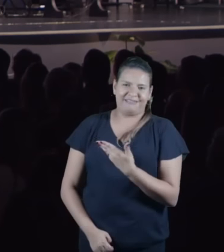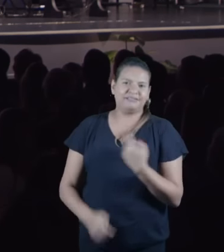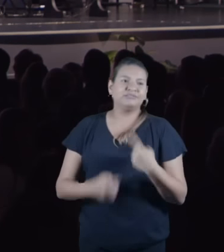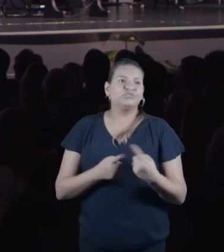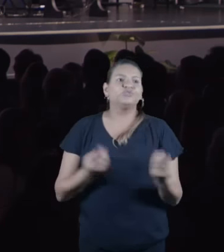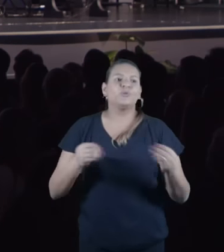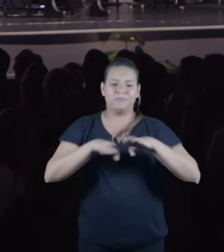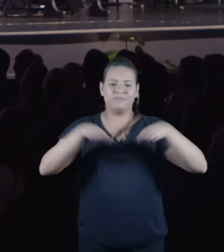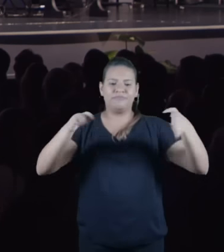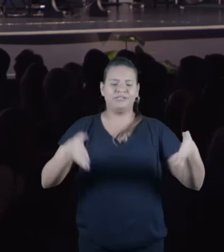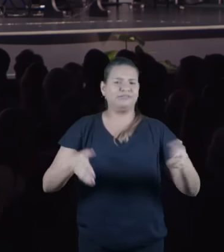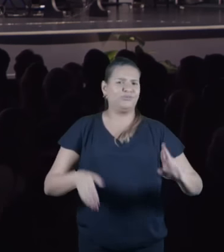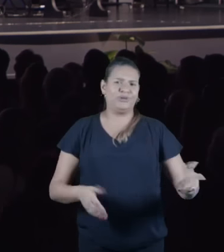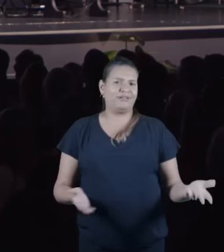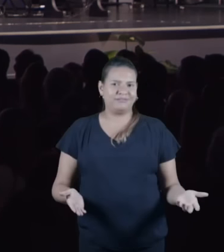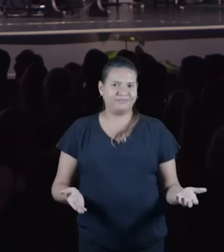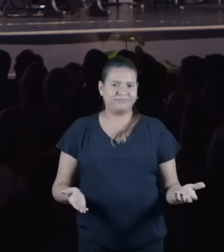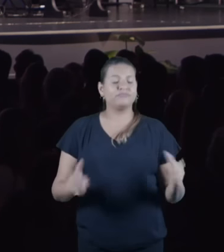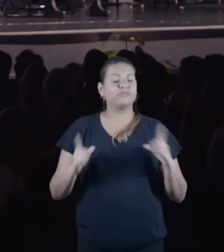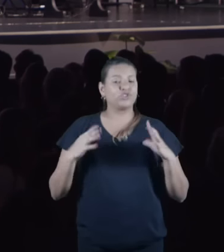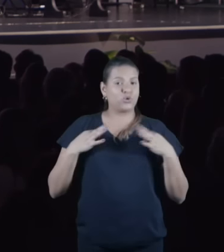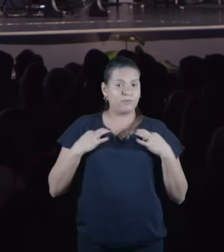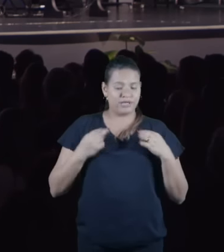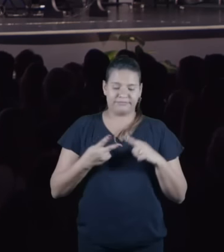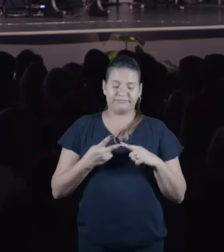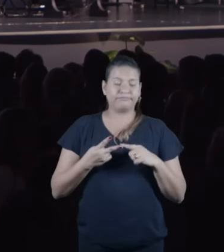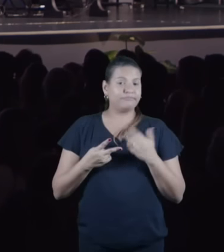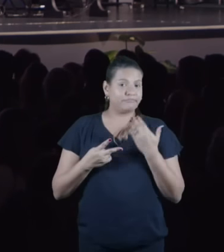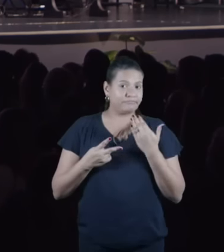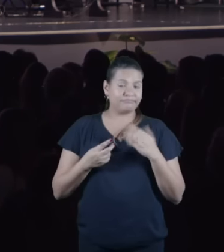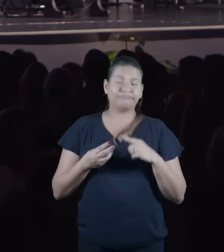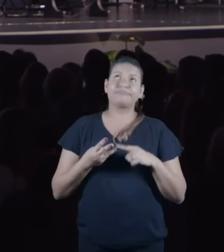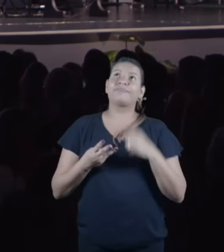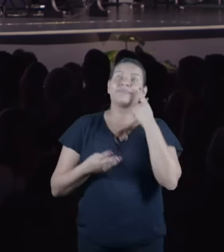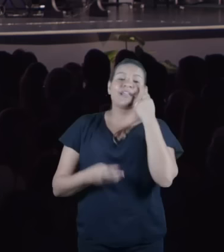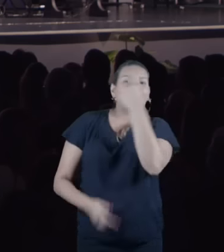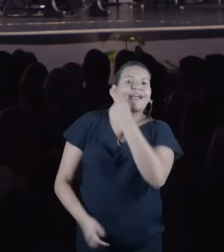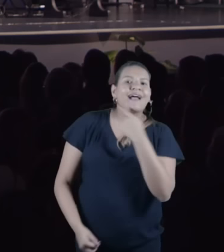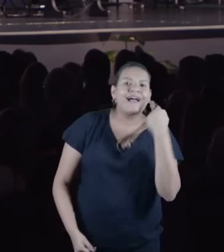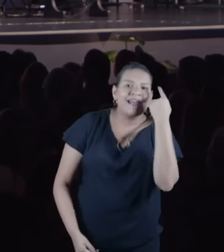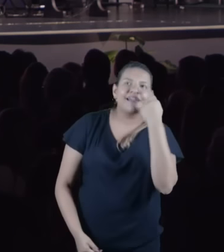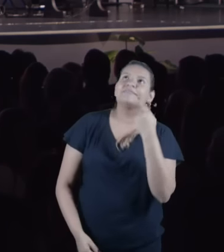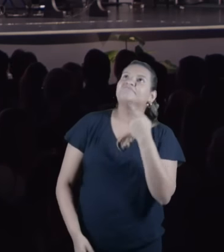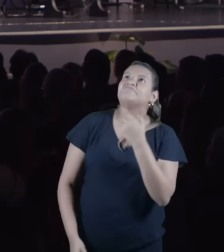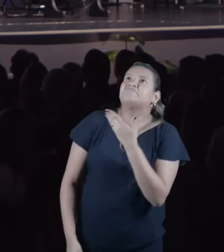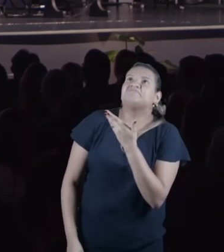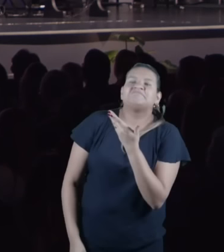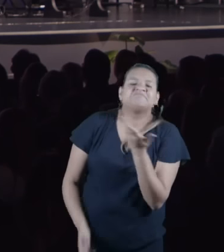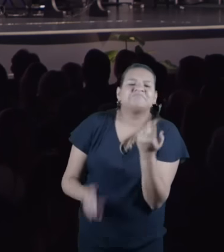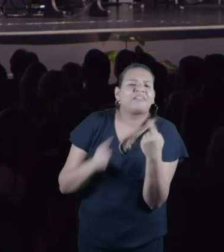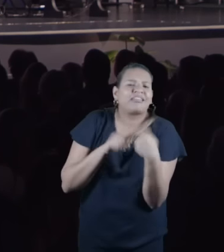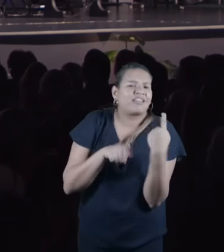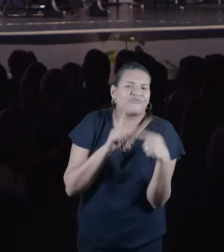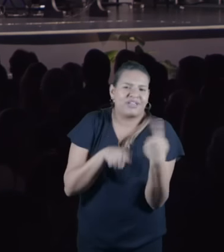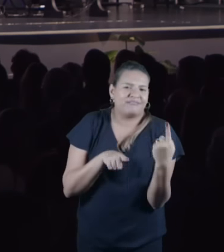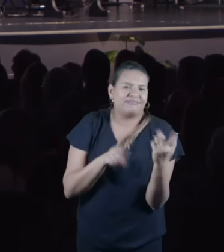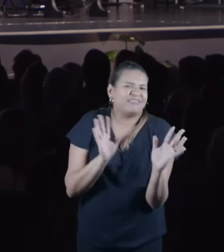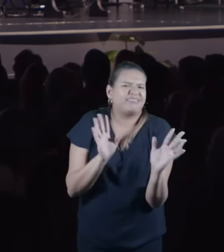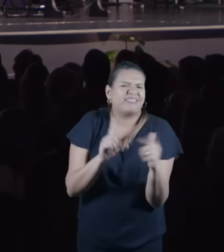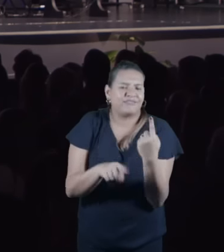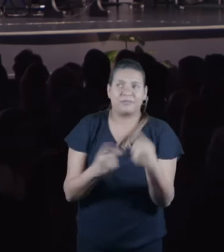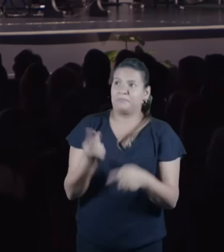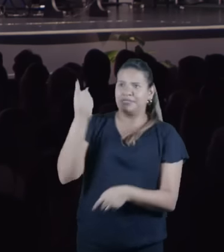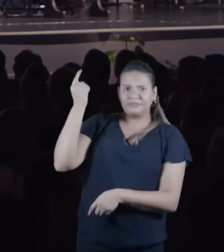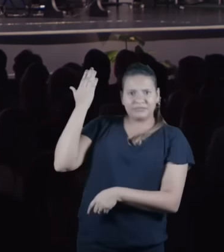comida as vestimentas a aparência das pessoas a aparência da sala não tem nada a ver com a realidade da época